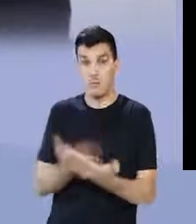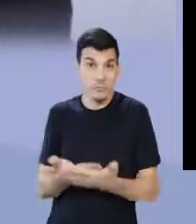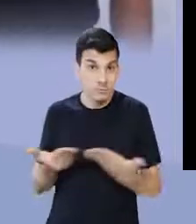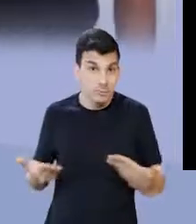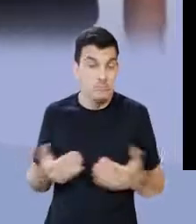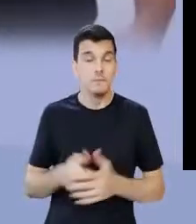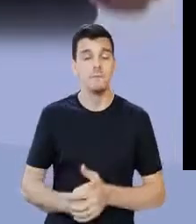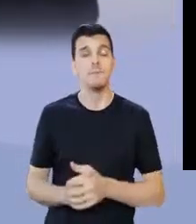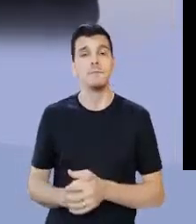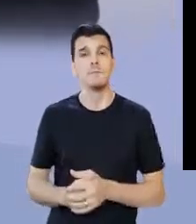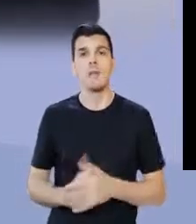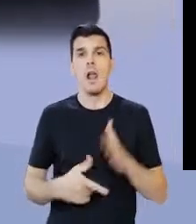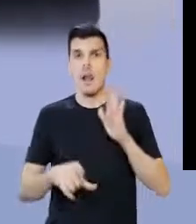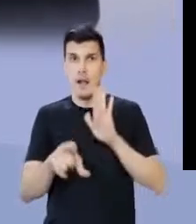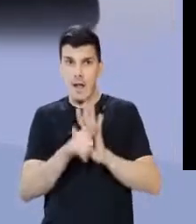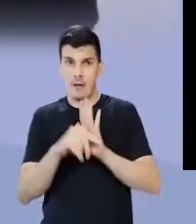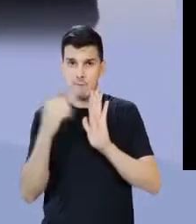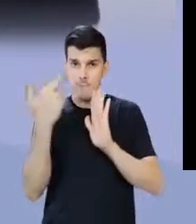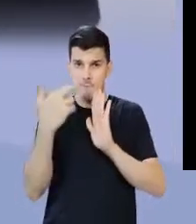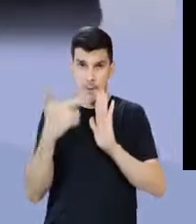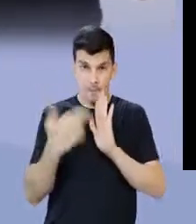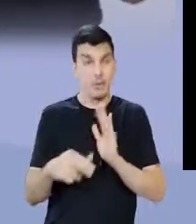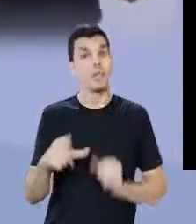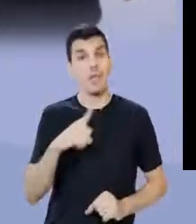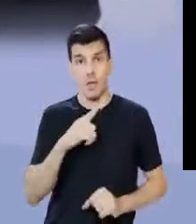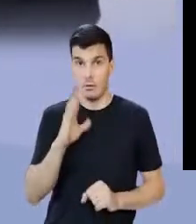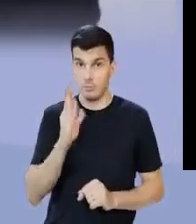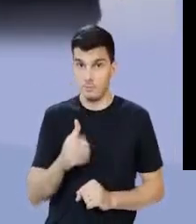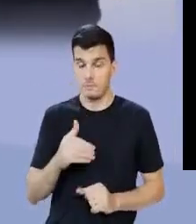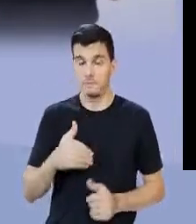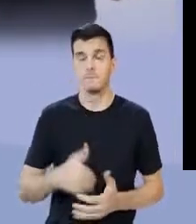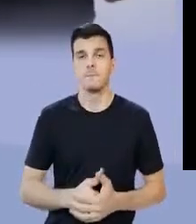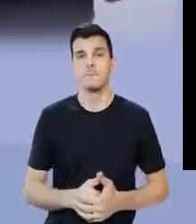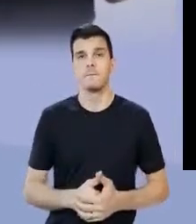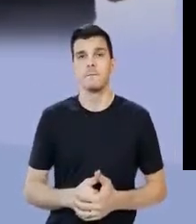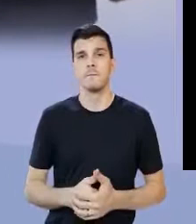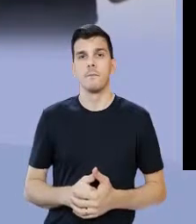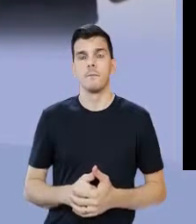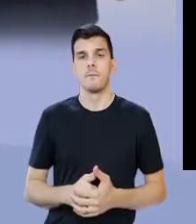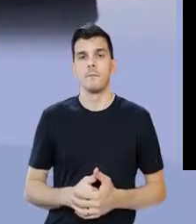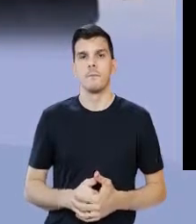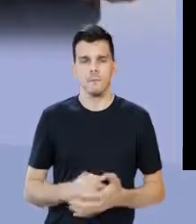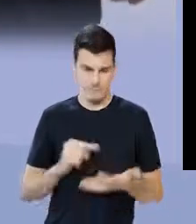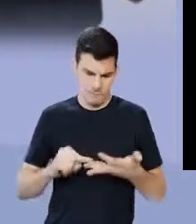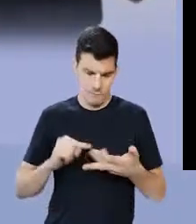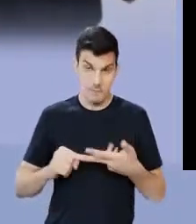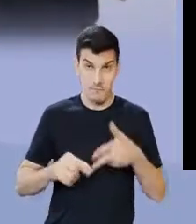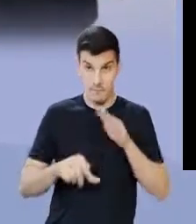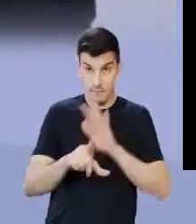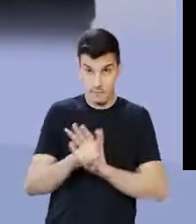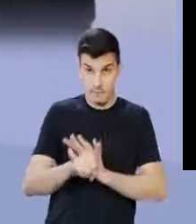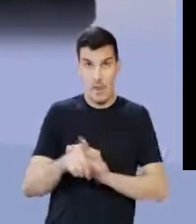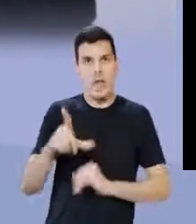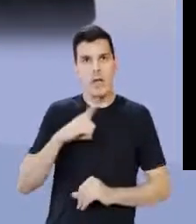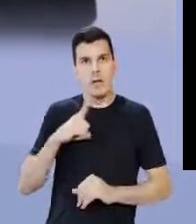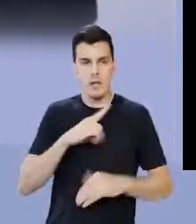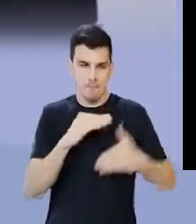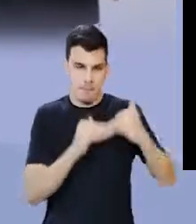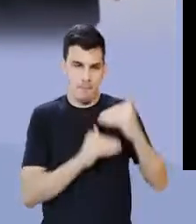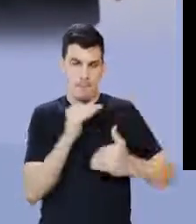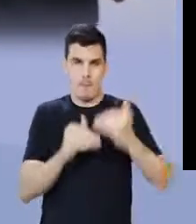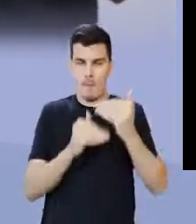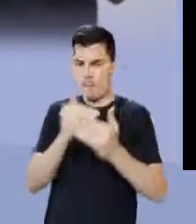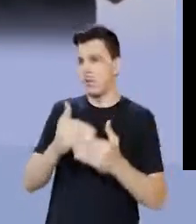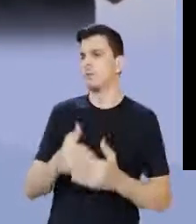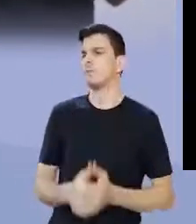ainda. Então, até leis mesmo pra religião vai existir, já que eles eram politeístas. Então, você pode ver que essas leis, pessoal, vai ter